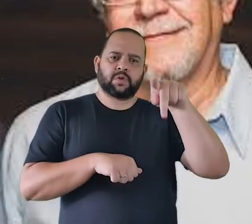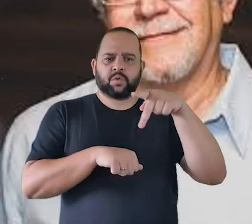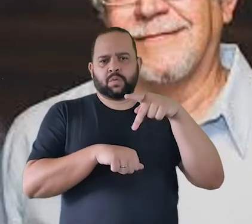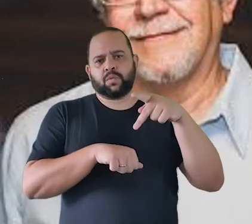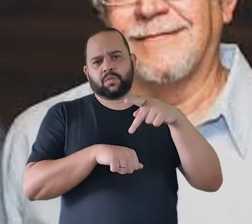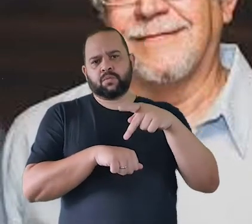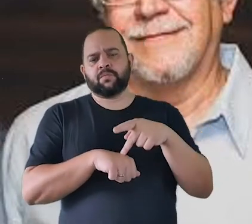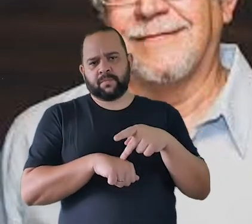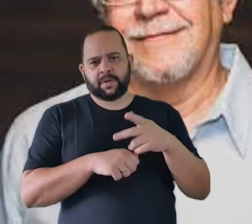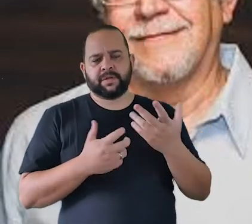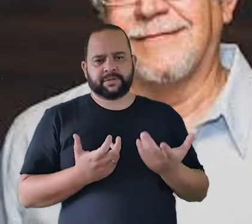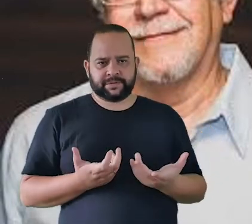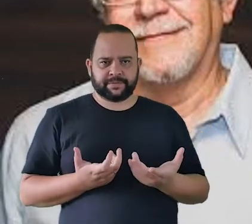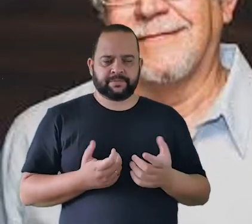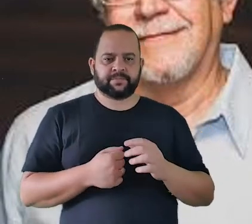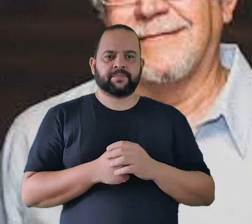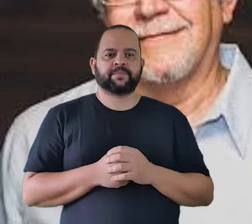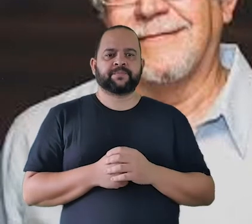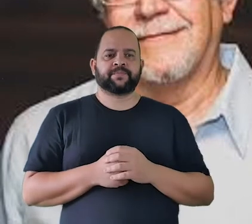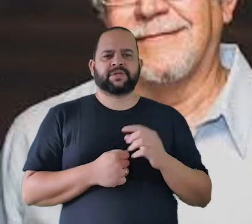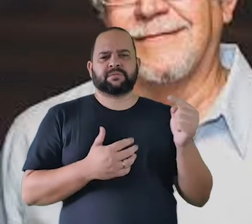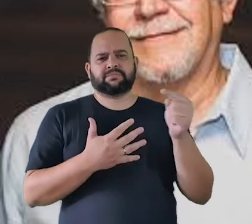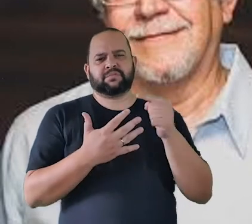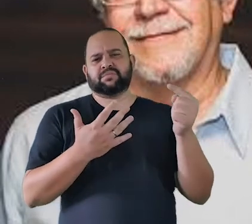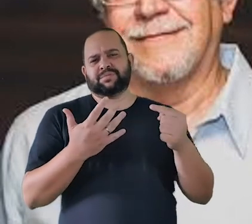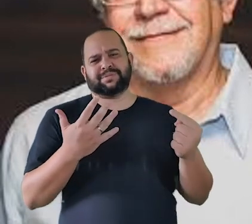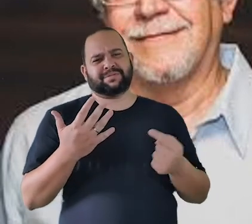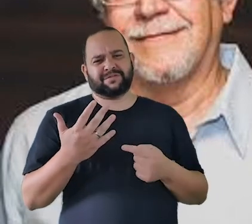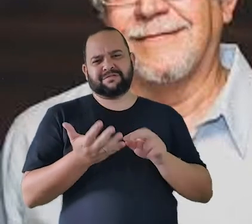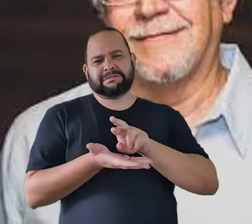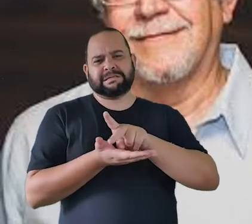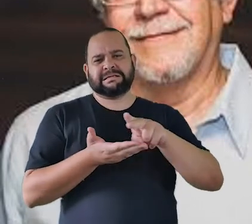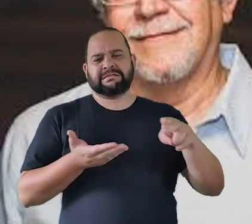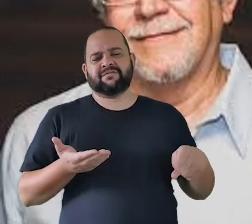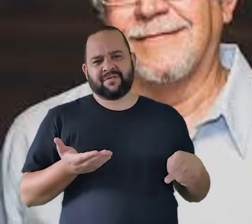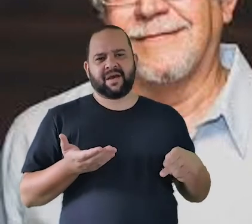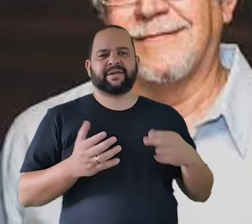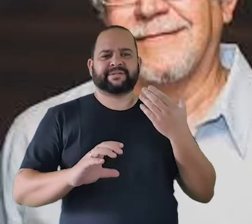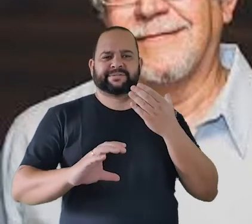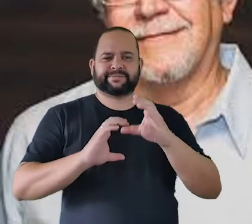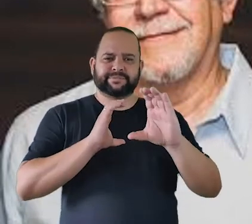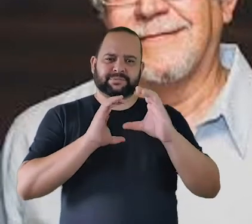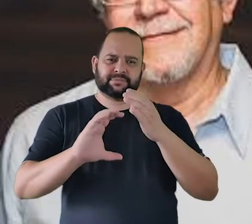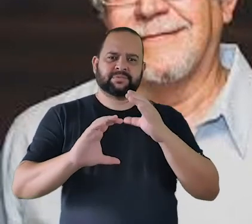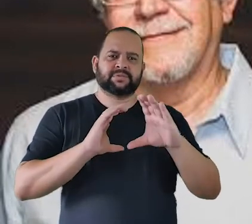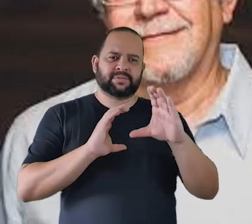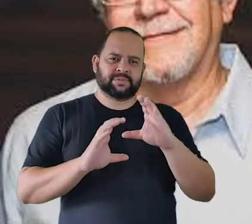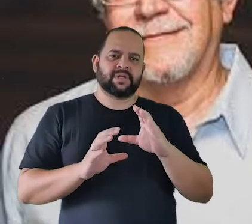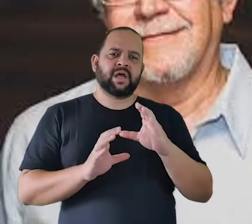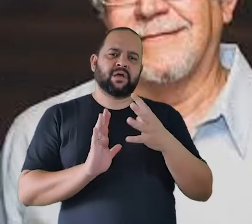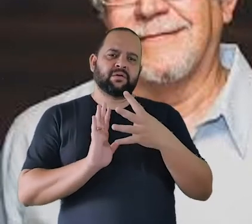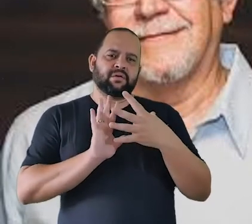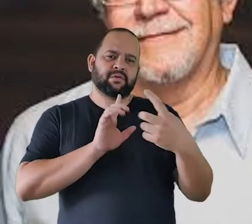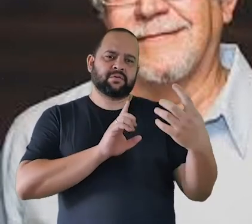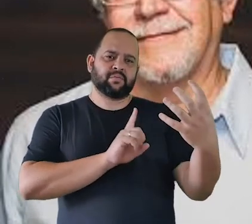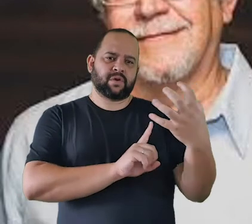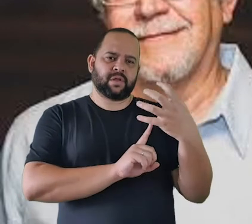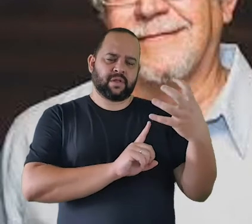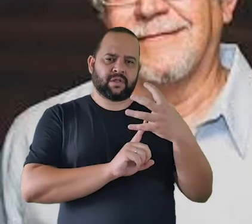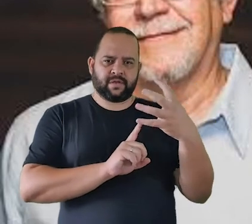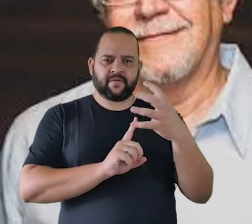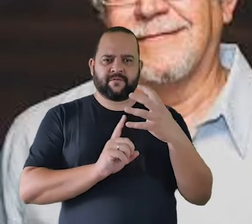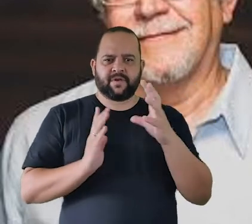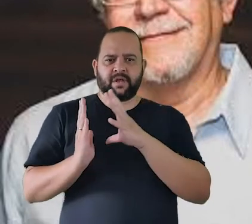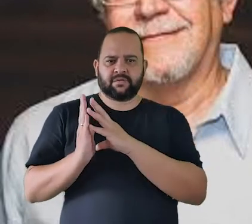Filarmônica de Montevideo a Sinfônica Nacional a Sinfônica do Espírito Santo a Orquestra Experimental de Repertório a Sinfônica de Sergipe